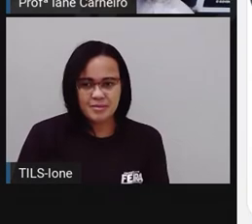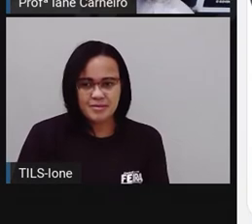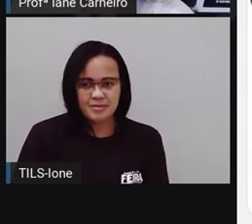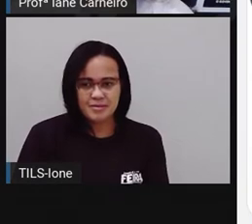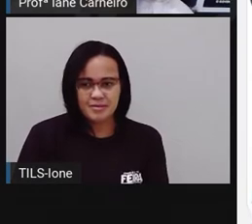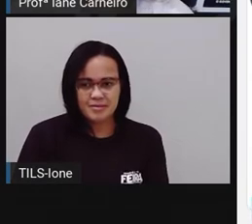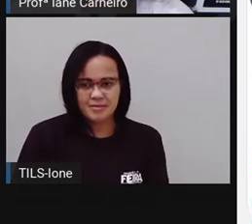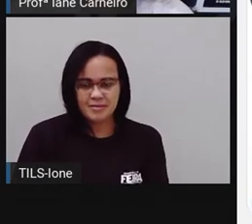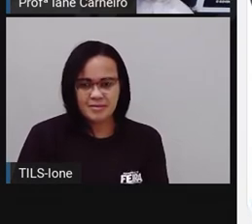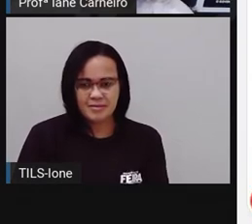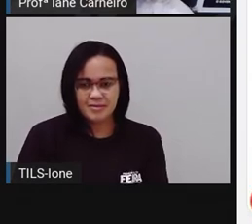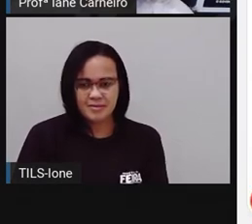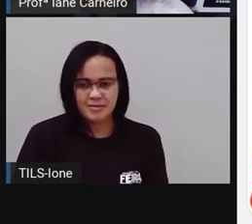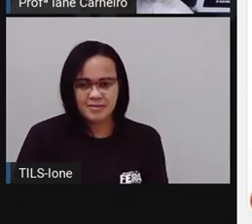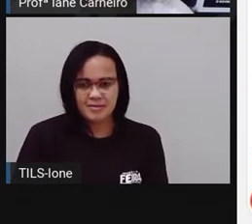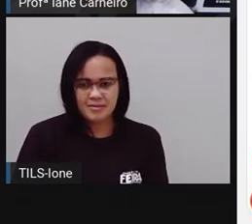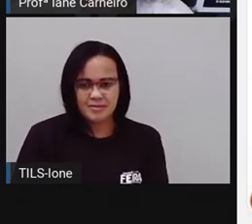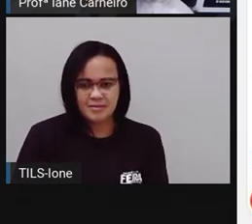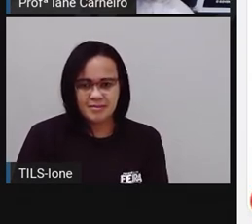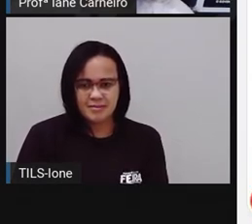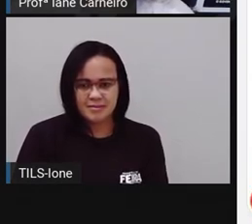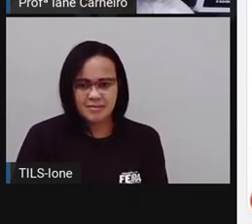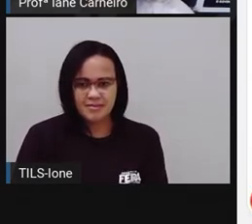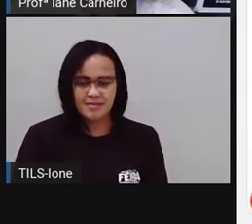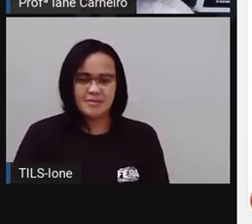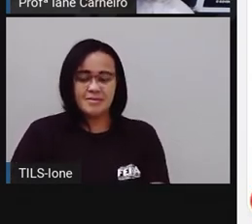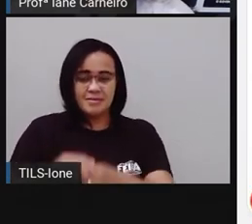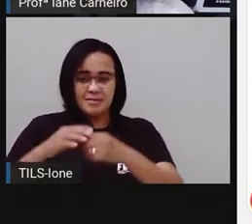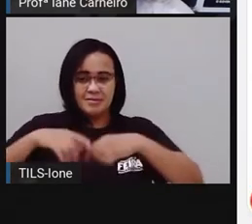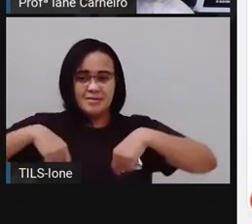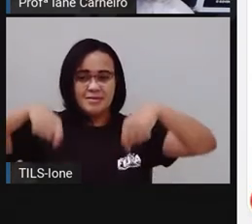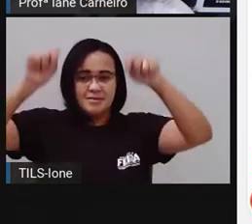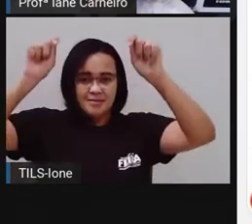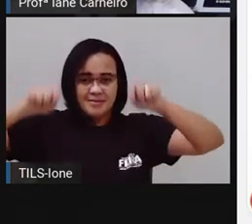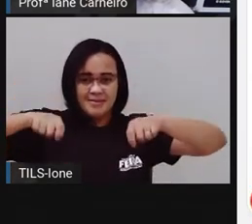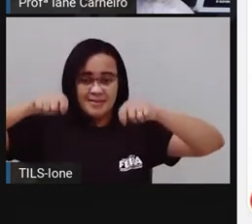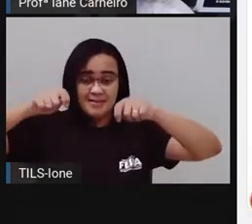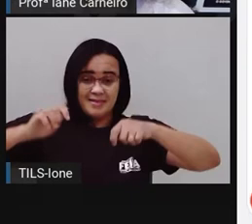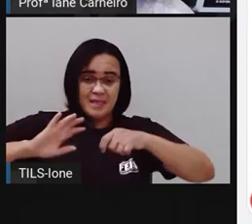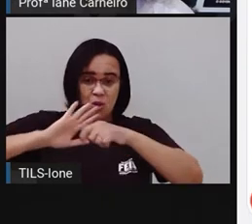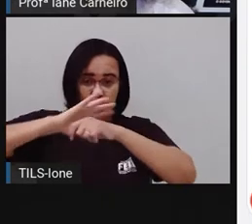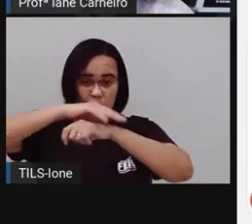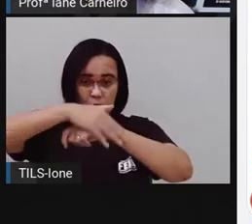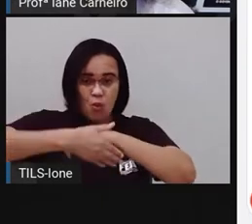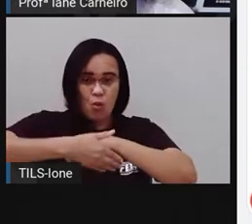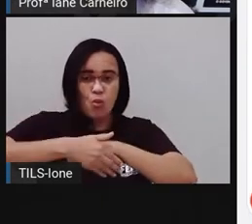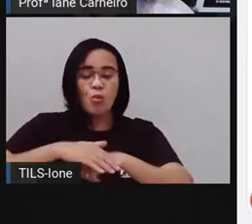Que roubou o pano... Que cobria o...